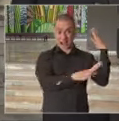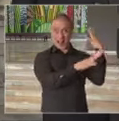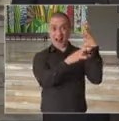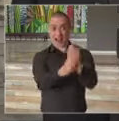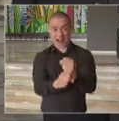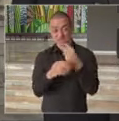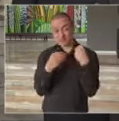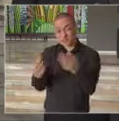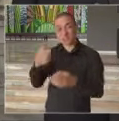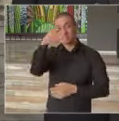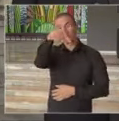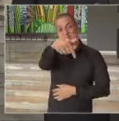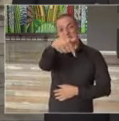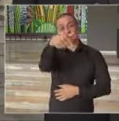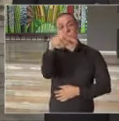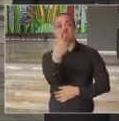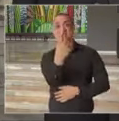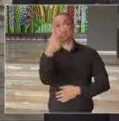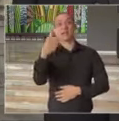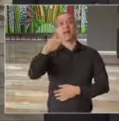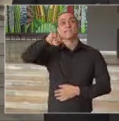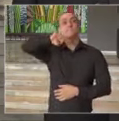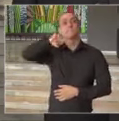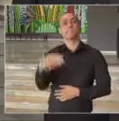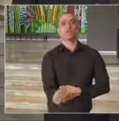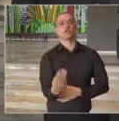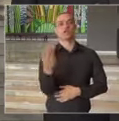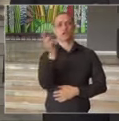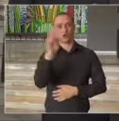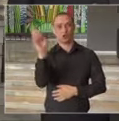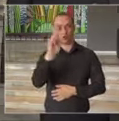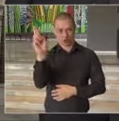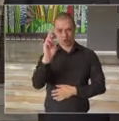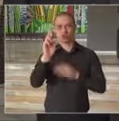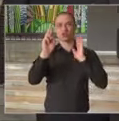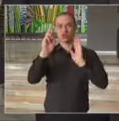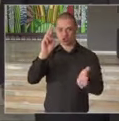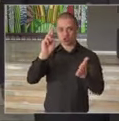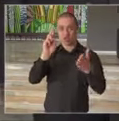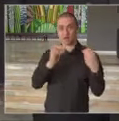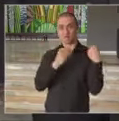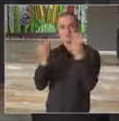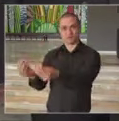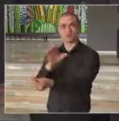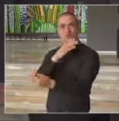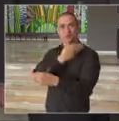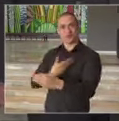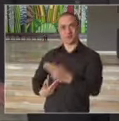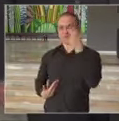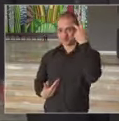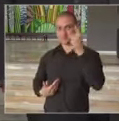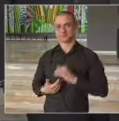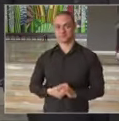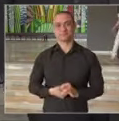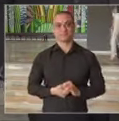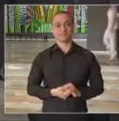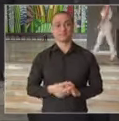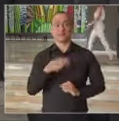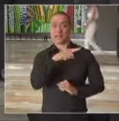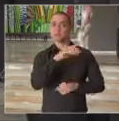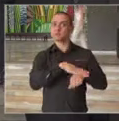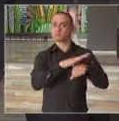717 milhões de reais para o Estado de São Paulo. Essa